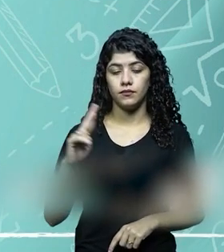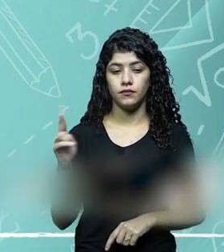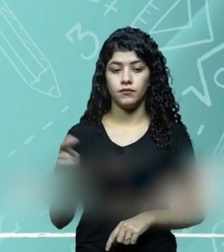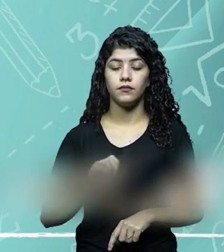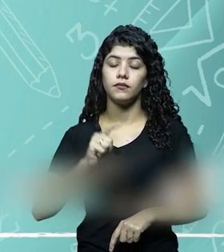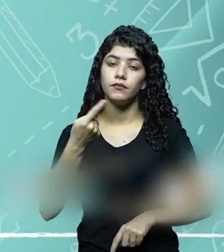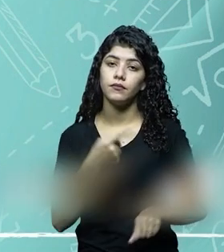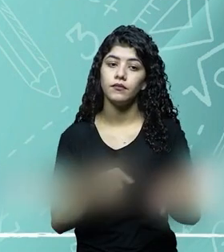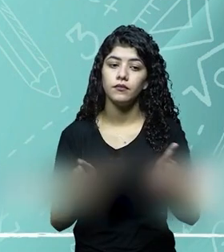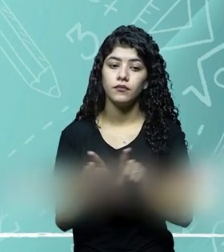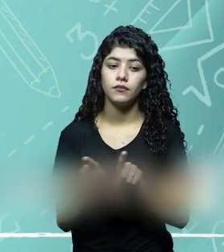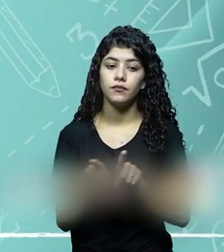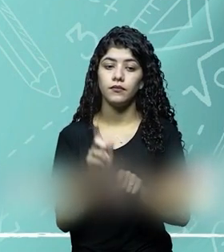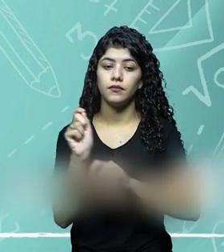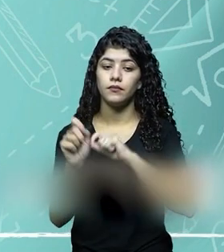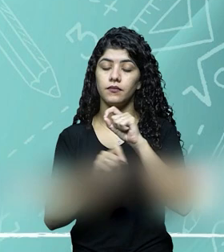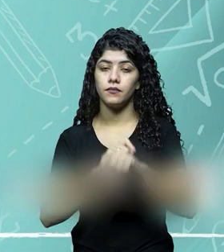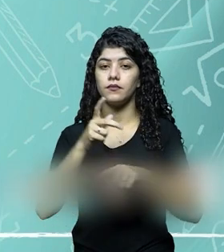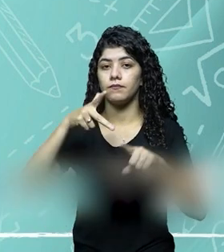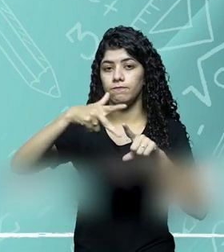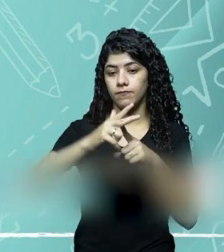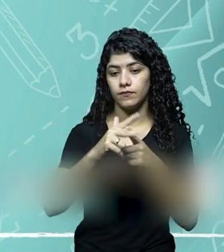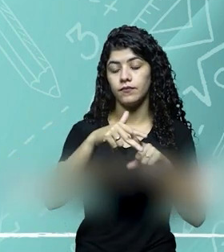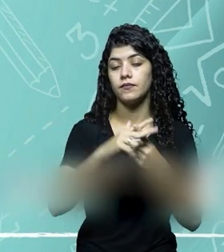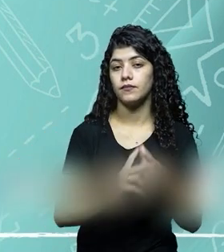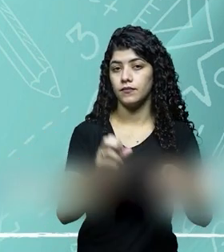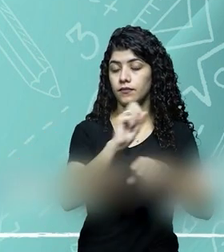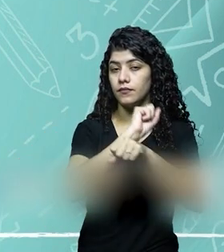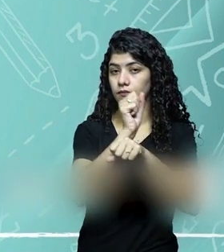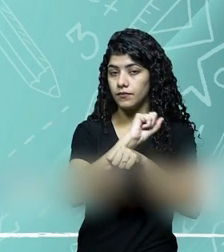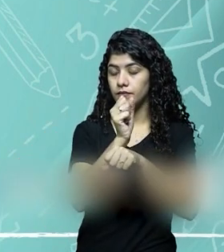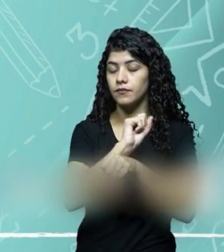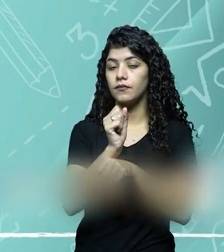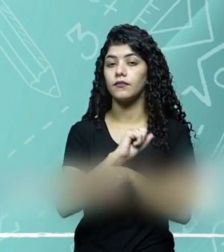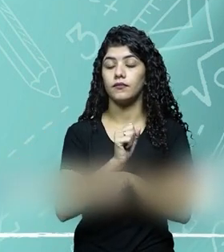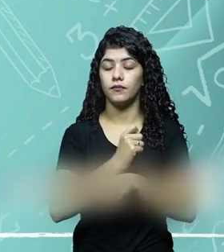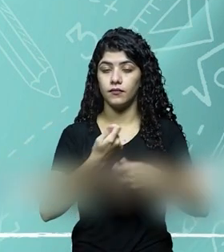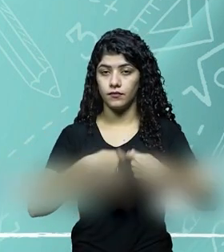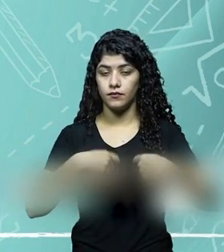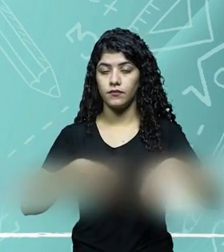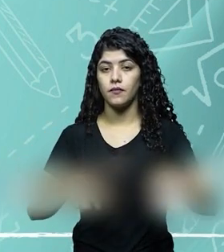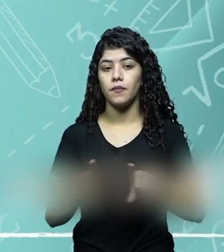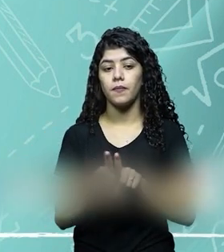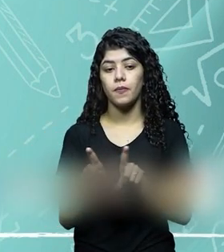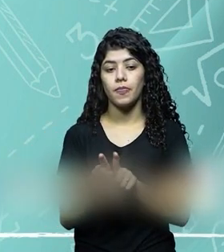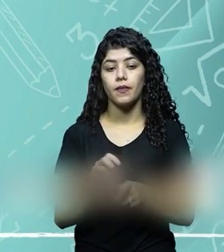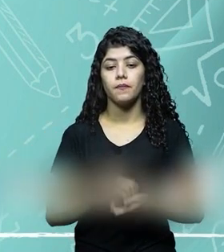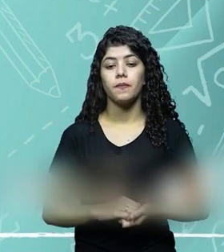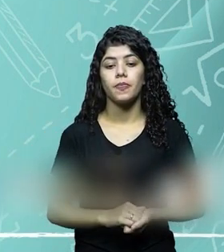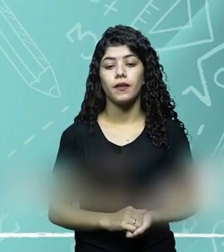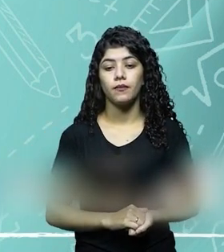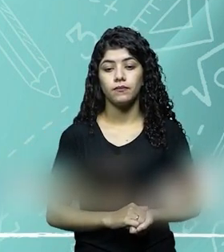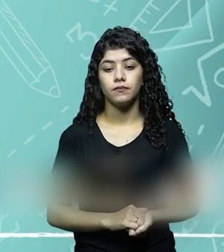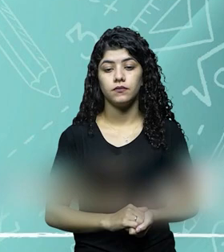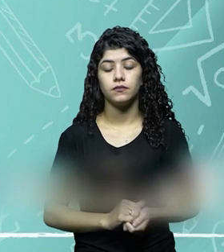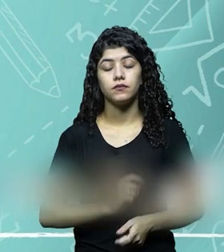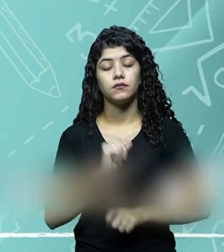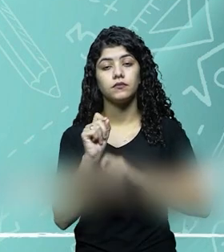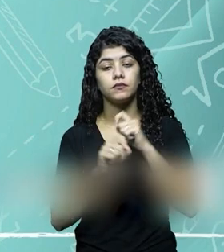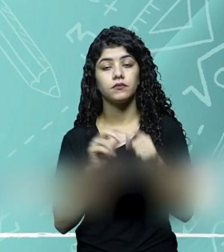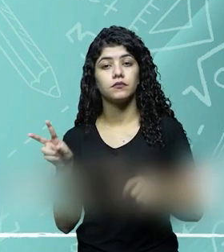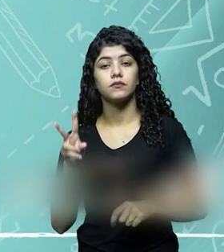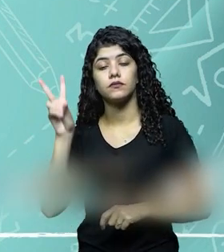Depois disso, também houve manutenção das máquinas, o trator, além de depreciar, ele ainda precisou de reparo, de